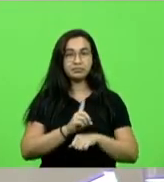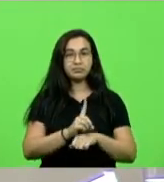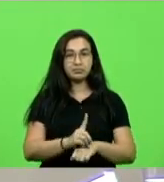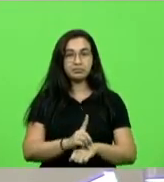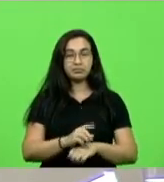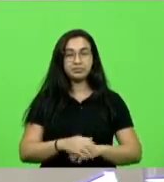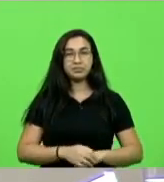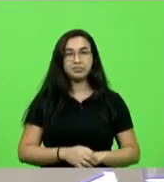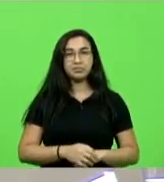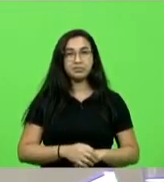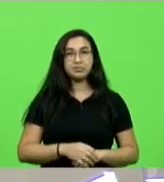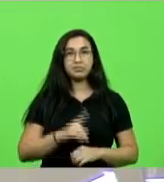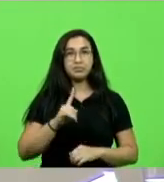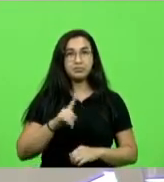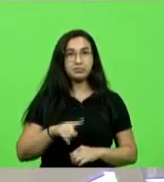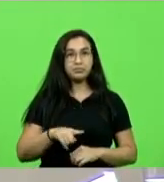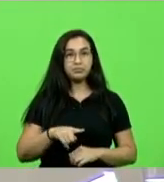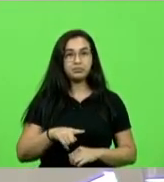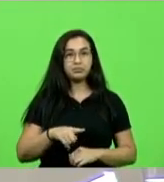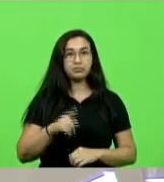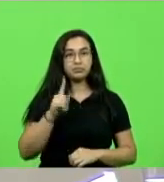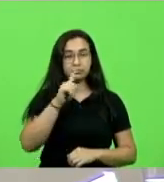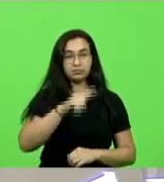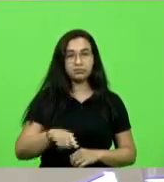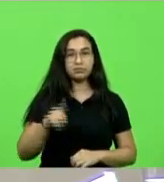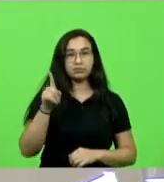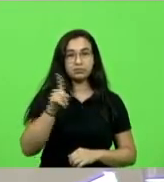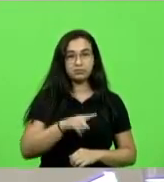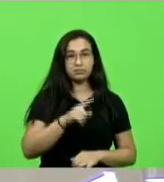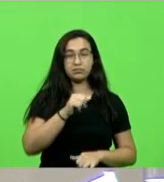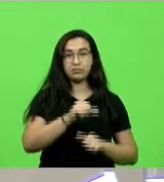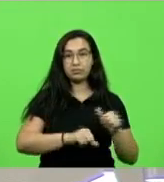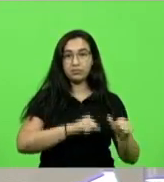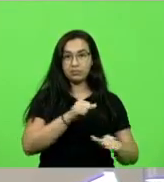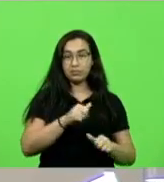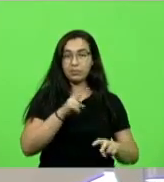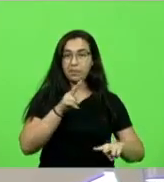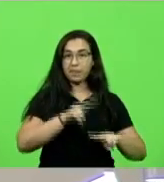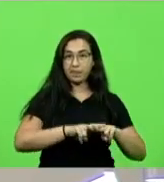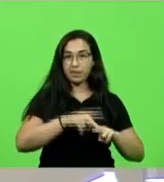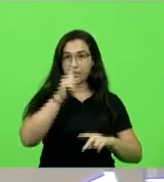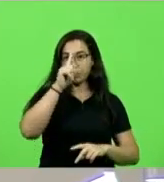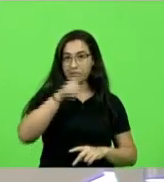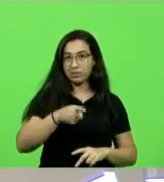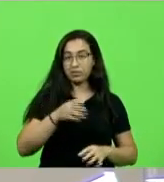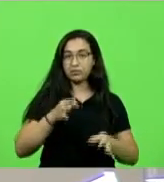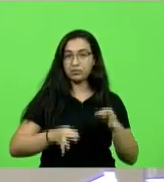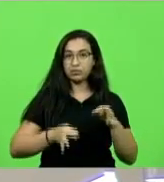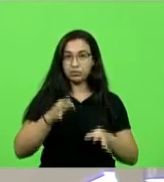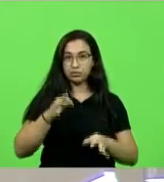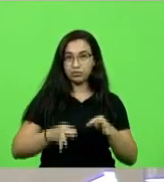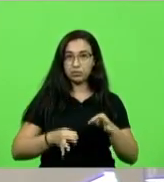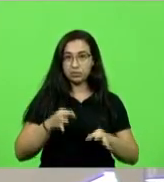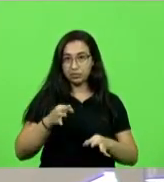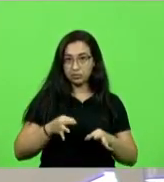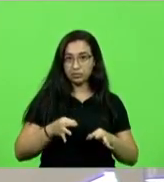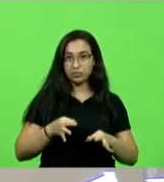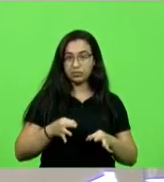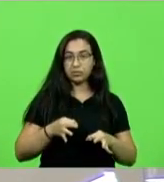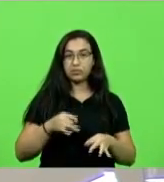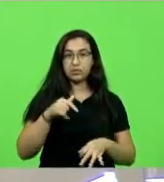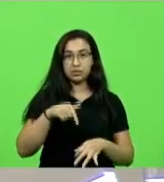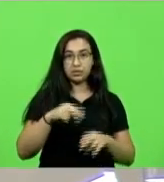fica assustada e revogada a prisão preventiva decretada pelo juízo de primeira vara federal de